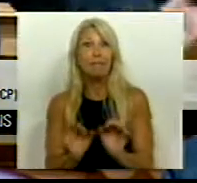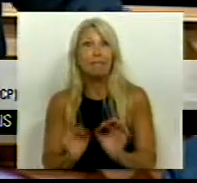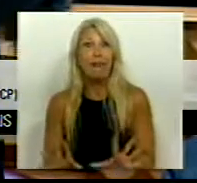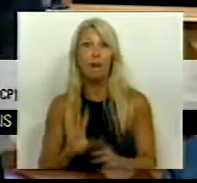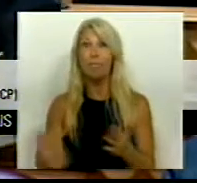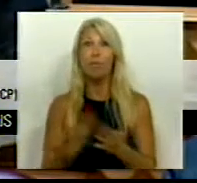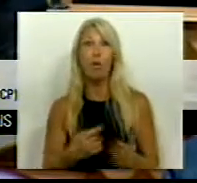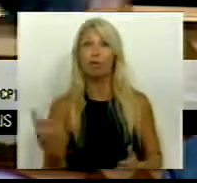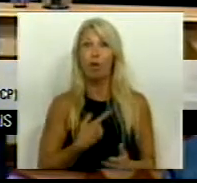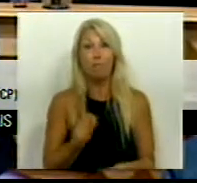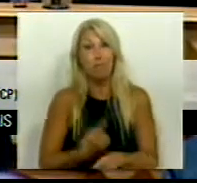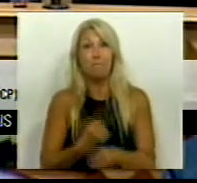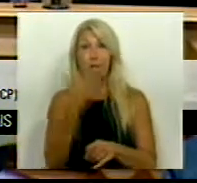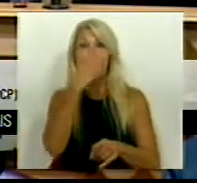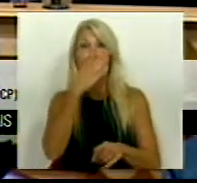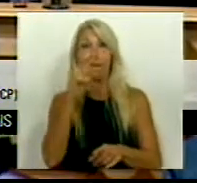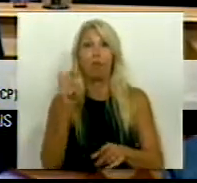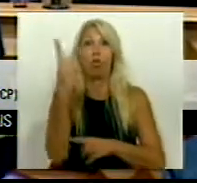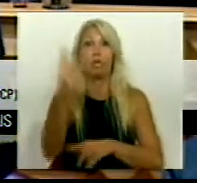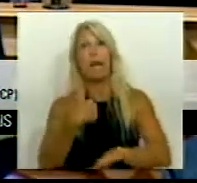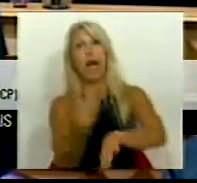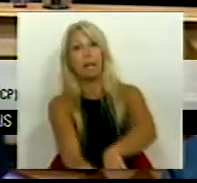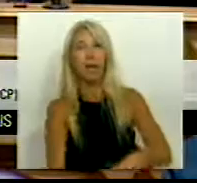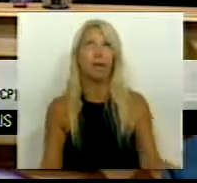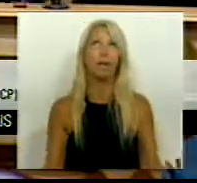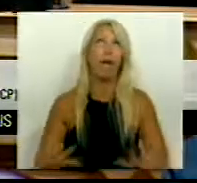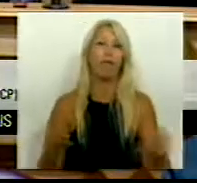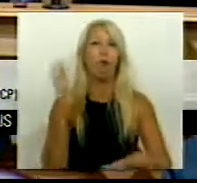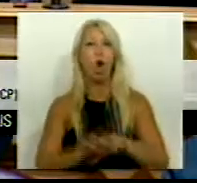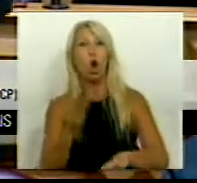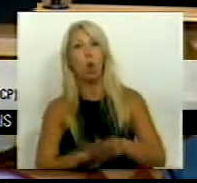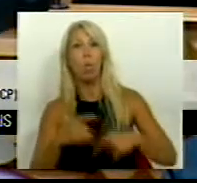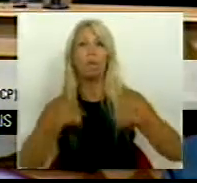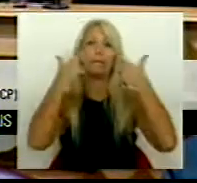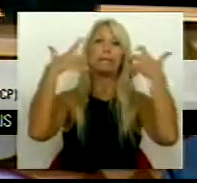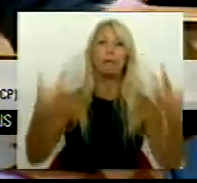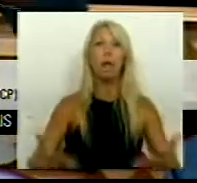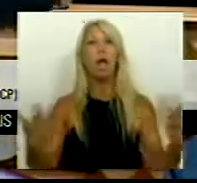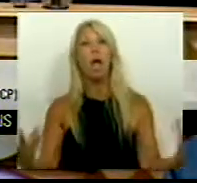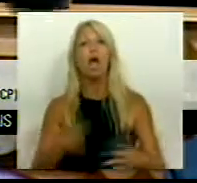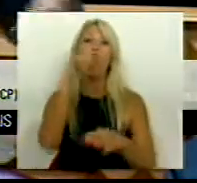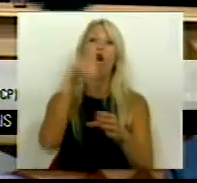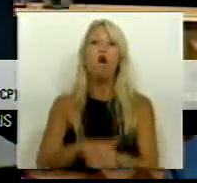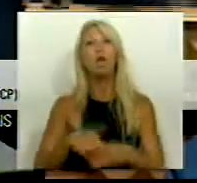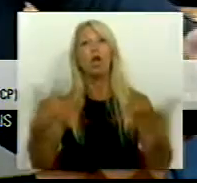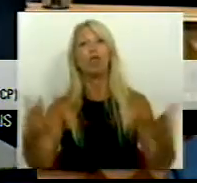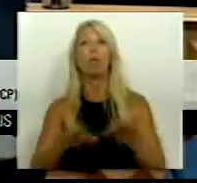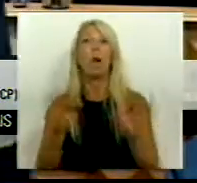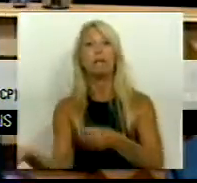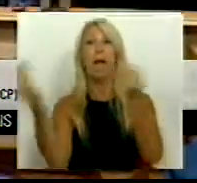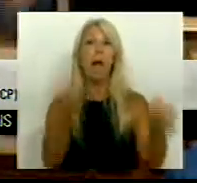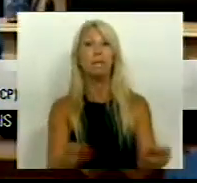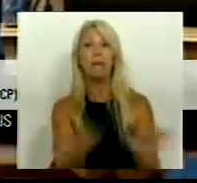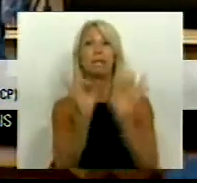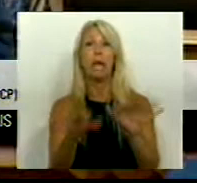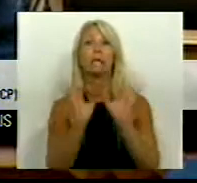mesmo que com dois anos de atraso e com o MEA culpa após um voto contra que agora se traduz na proposta e na apresentação no mesmo sentido